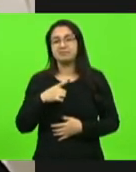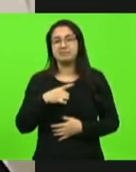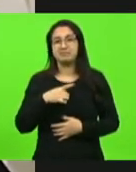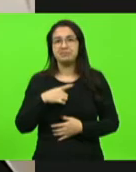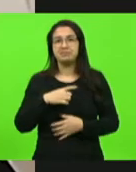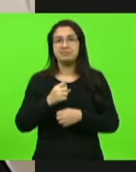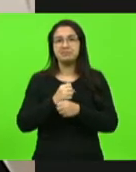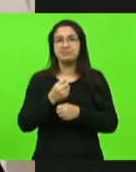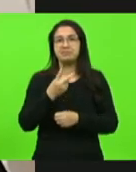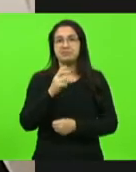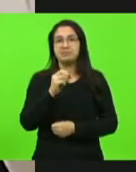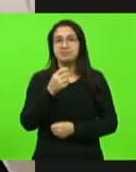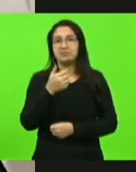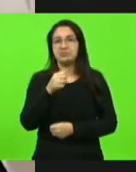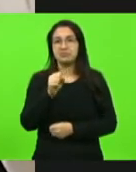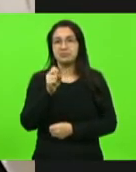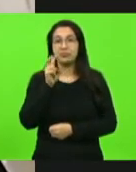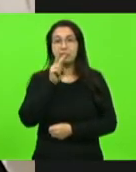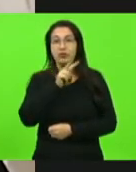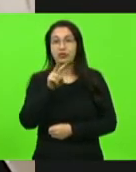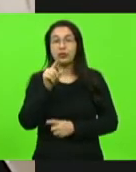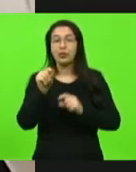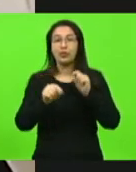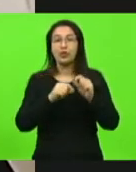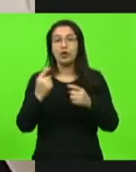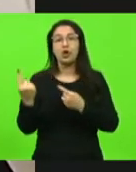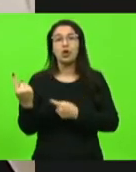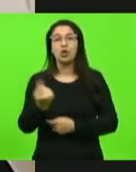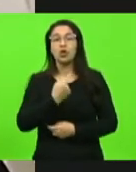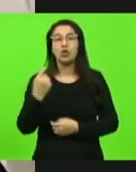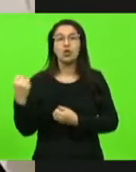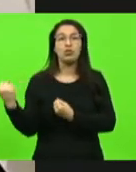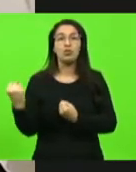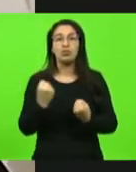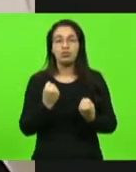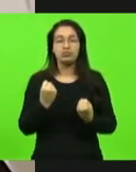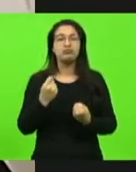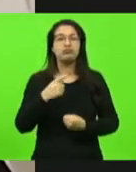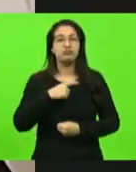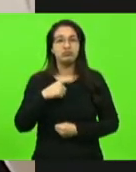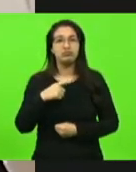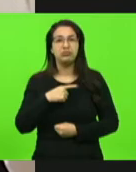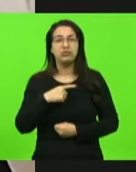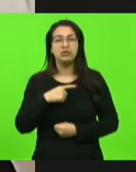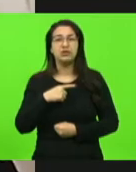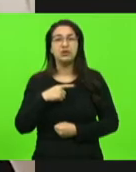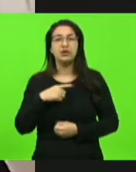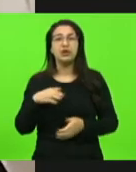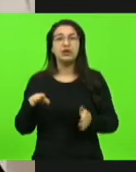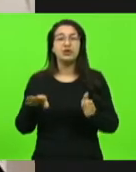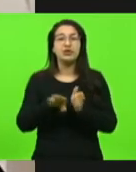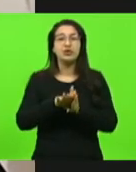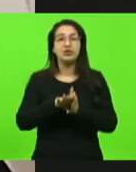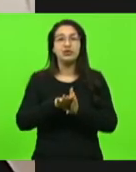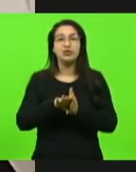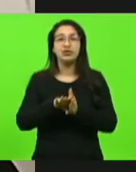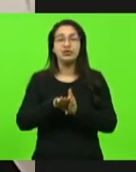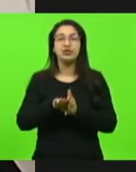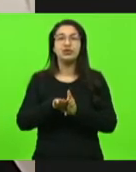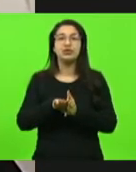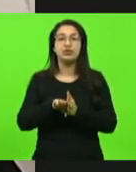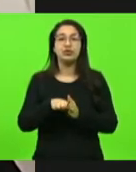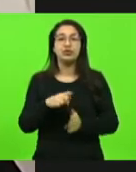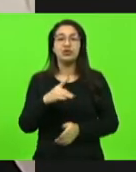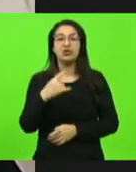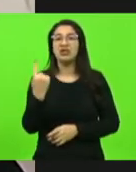2018. Eles viram nossa força, nosso poder de você chegar próximo do ponto eleitoral sem ter uma